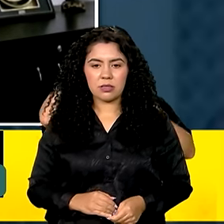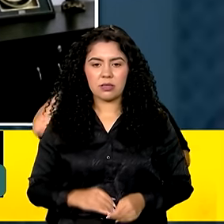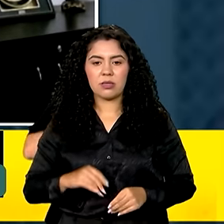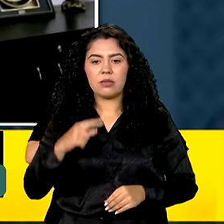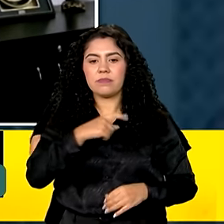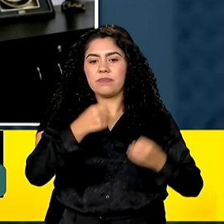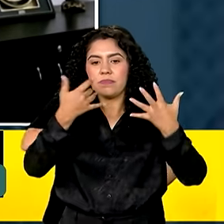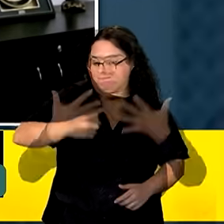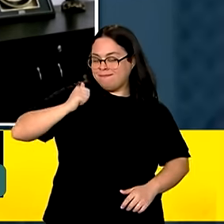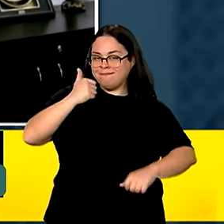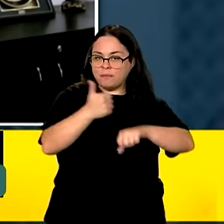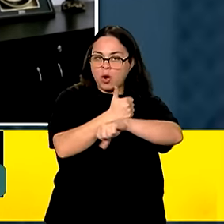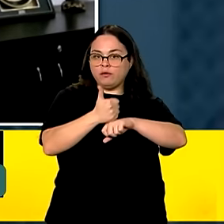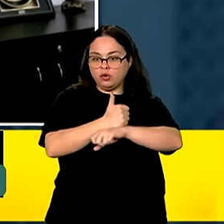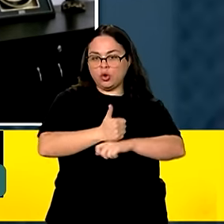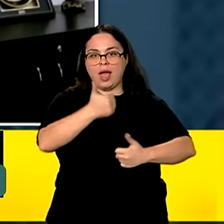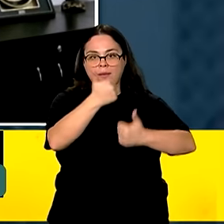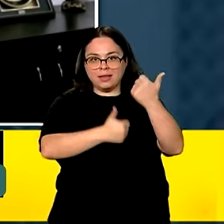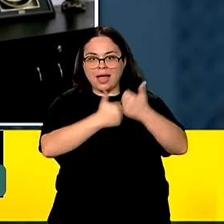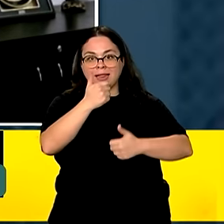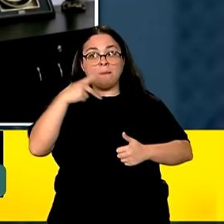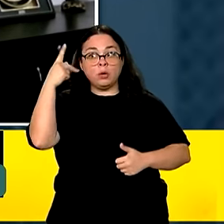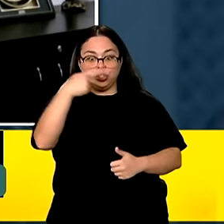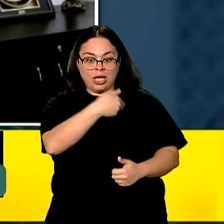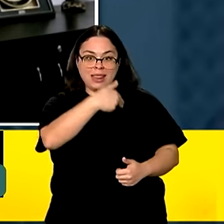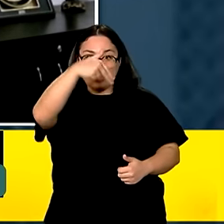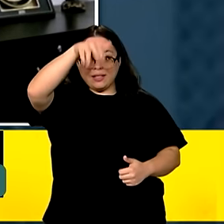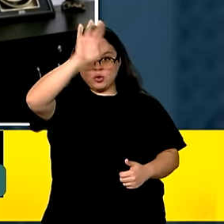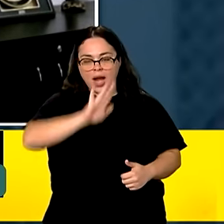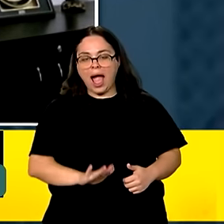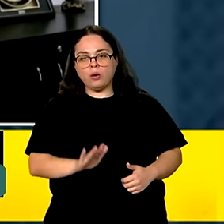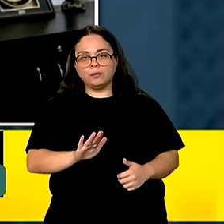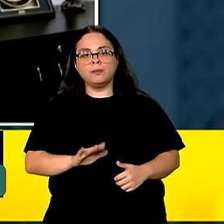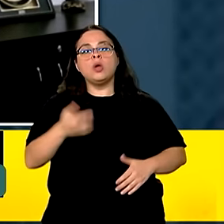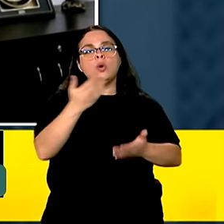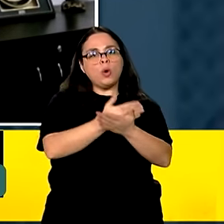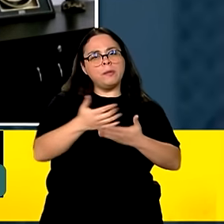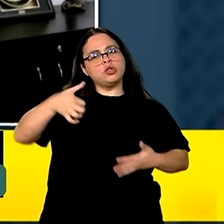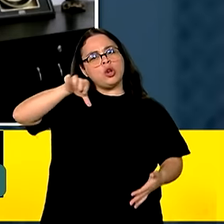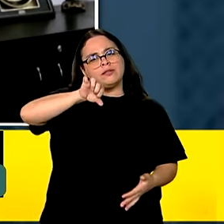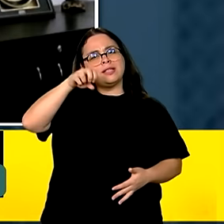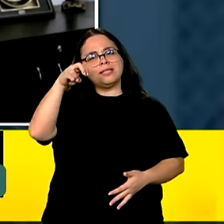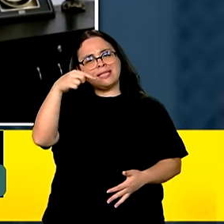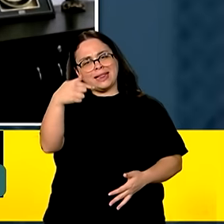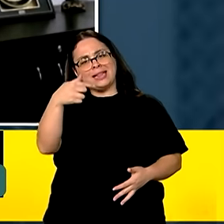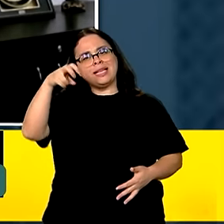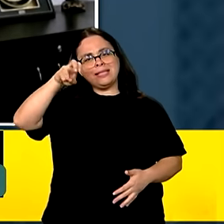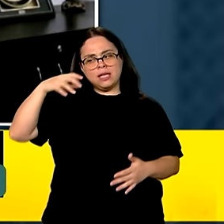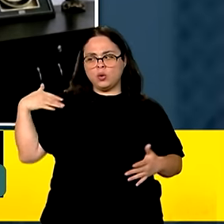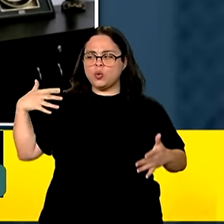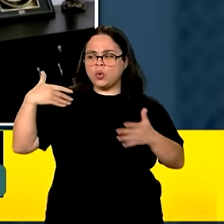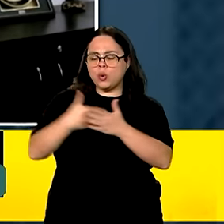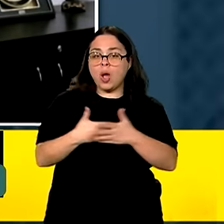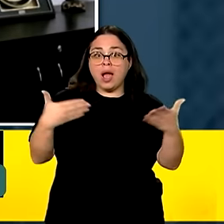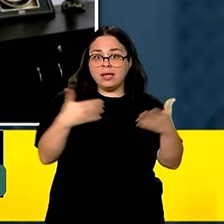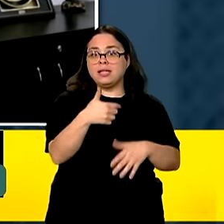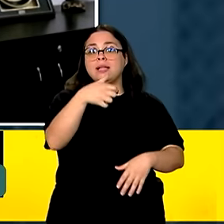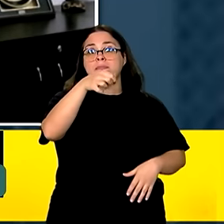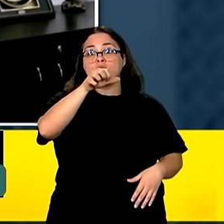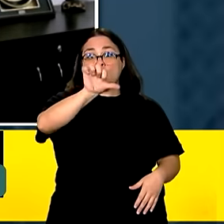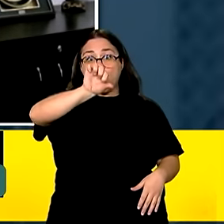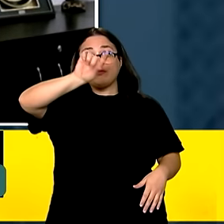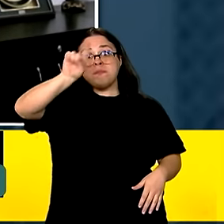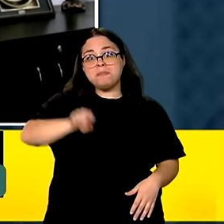da política nacional de esporte. Começou-se no primeiro ano com 975 atletas, hoje já são mais de 9.500 beneficiados.